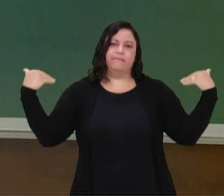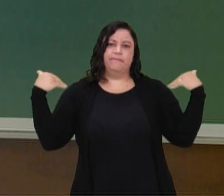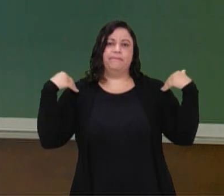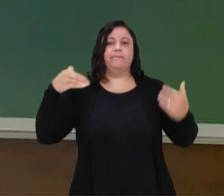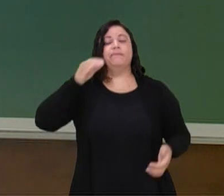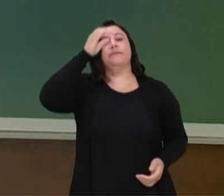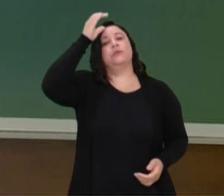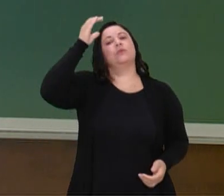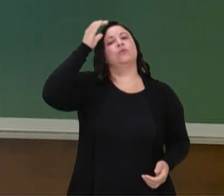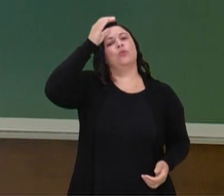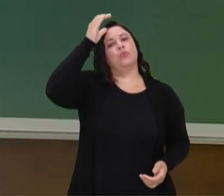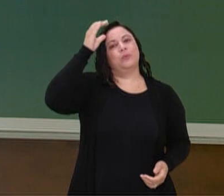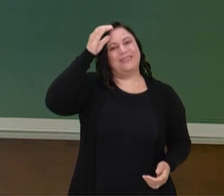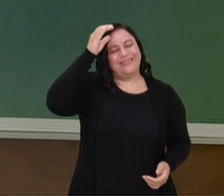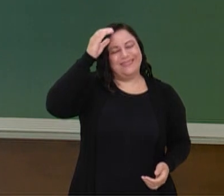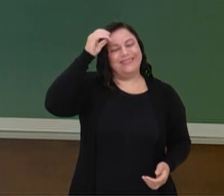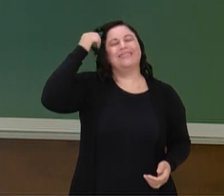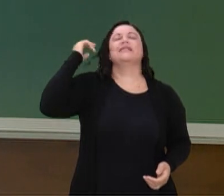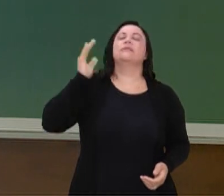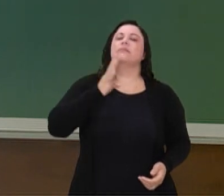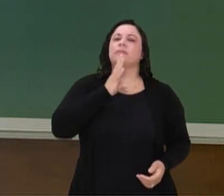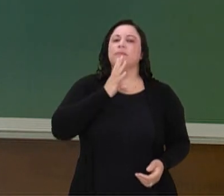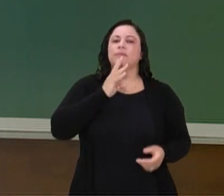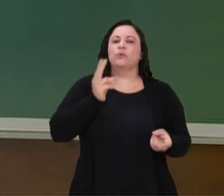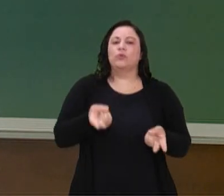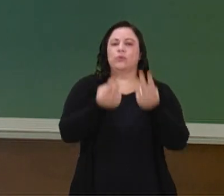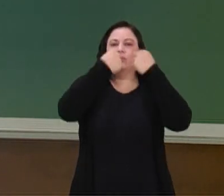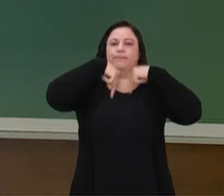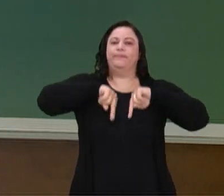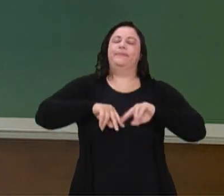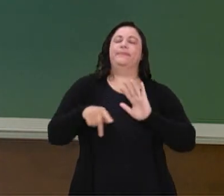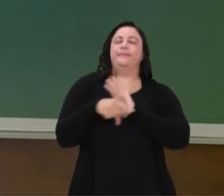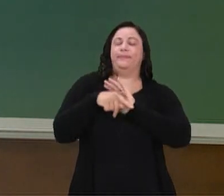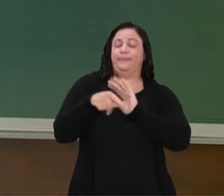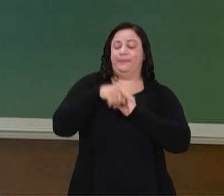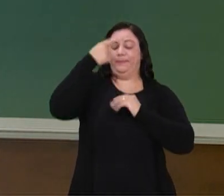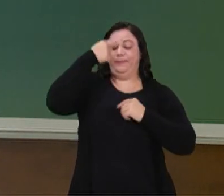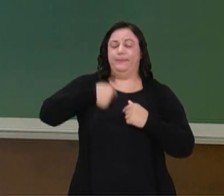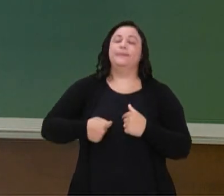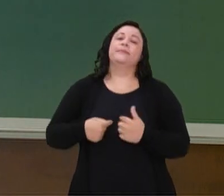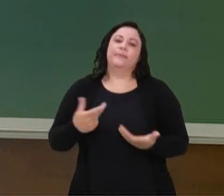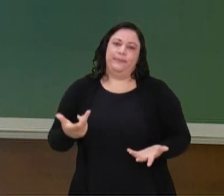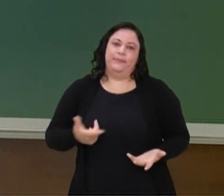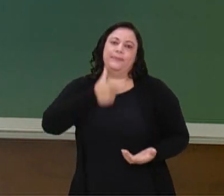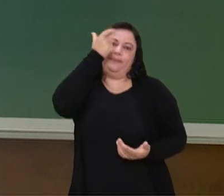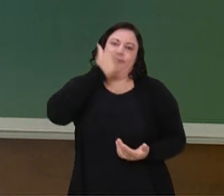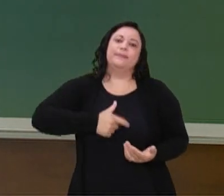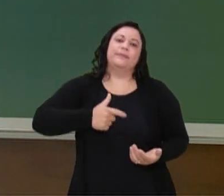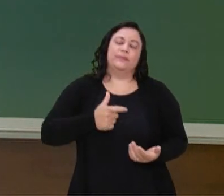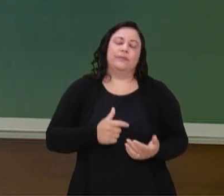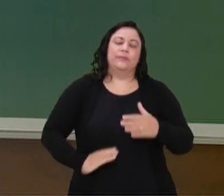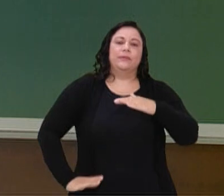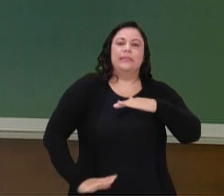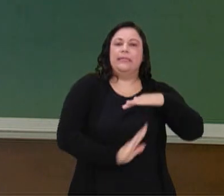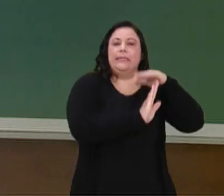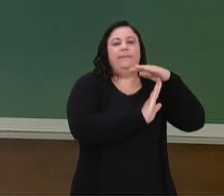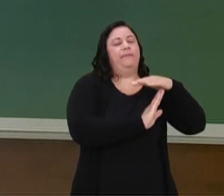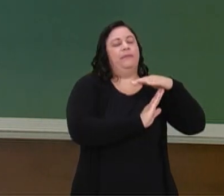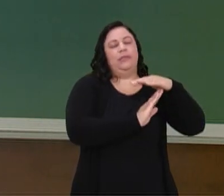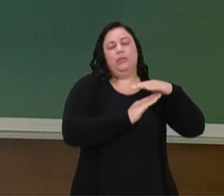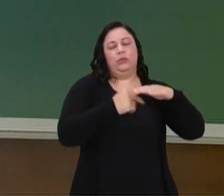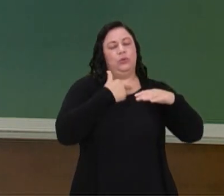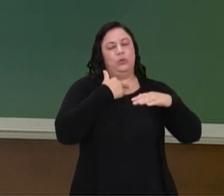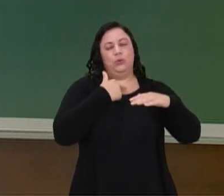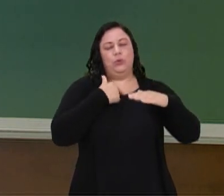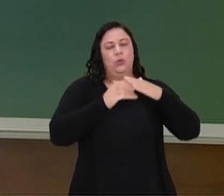consciência. Se conhecendo, que é muito importante. Eu nunca devo passar dos meus limites. Isso foi bem